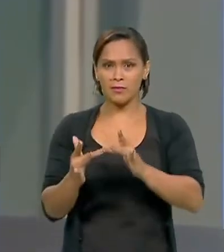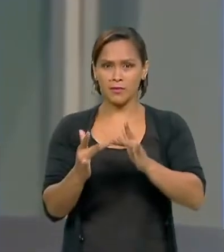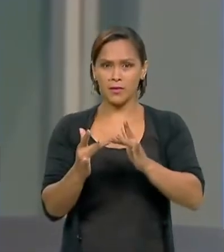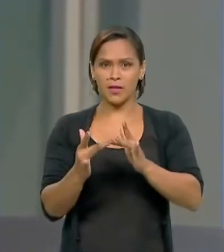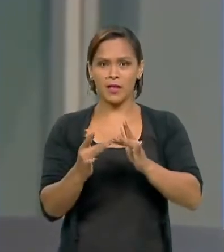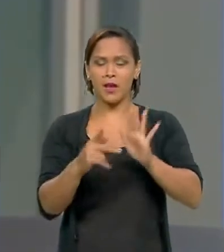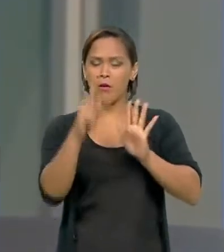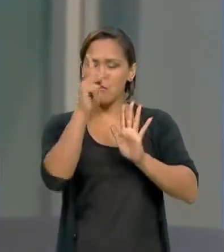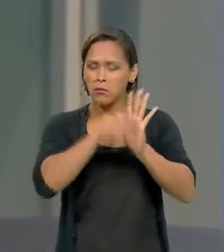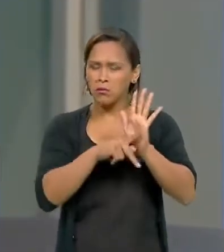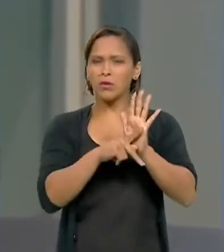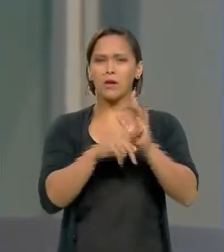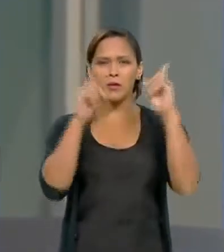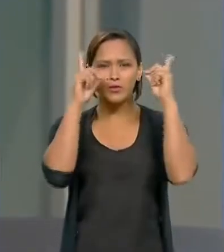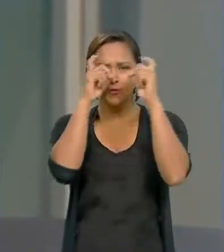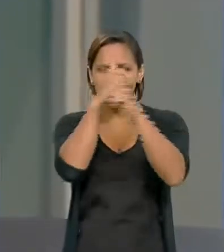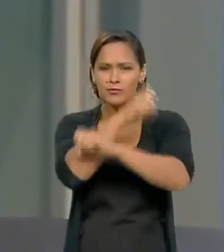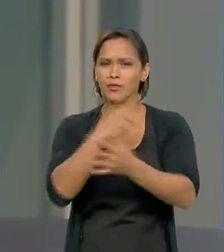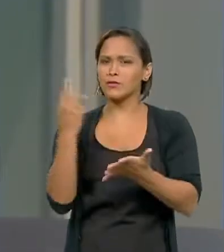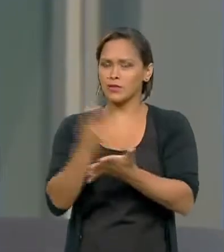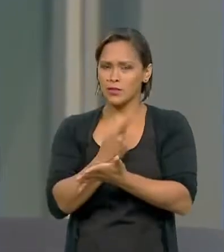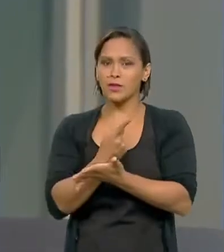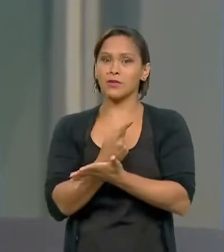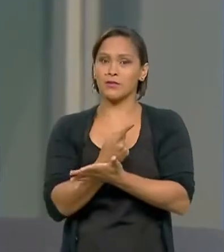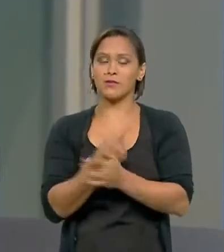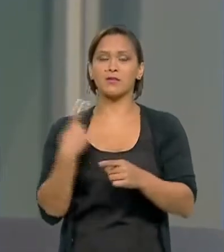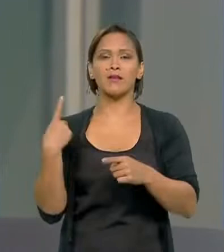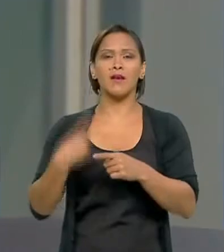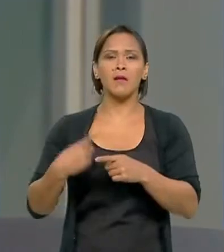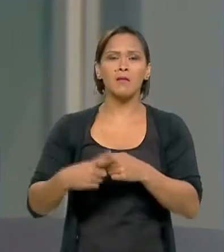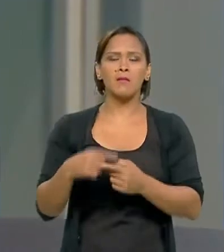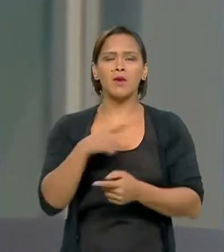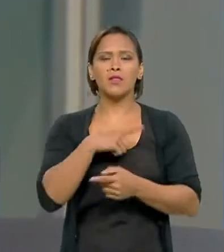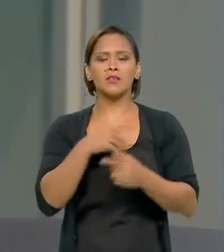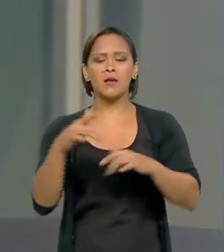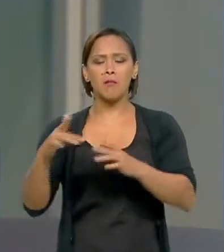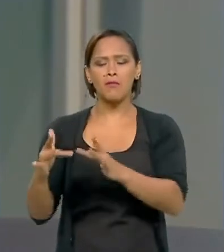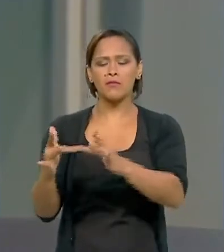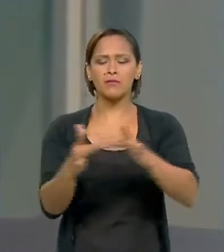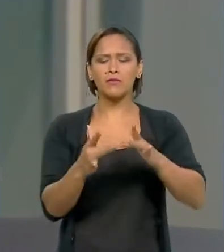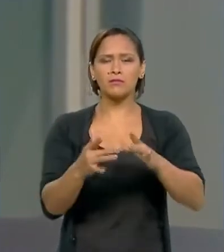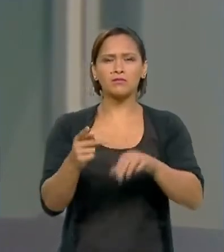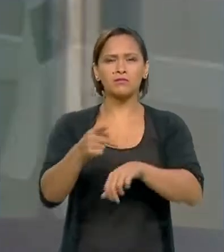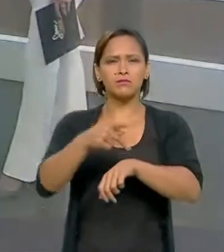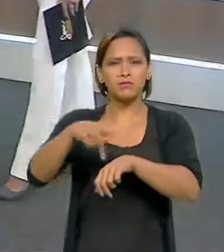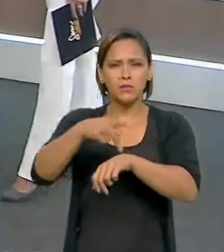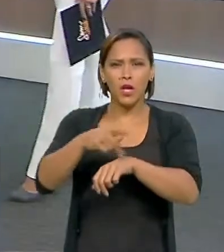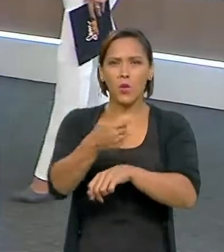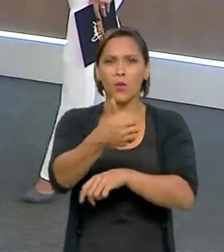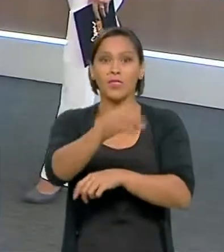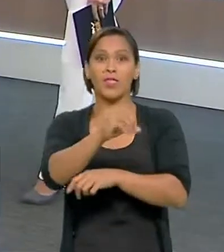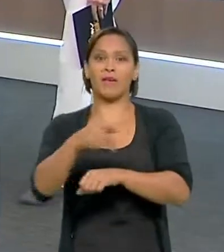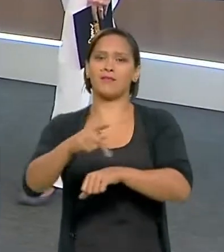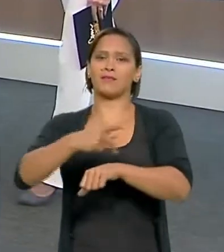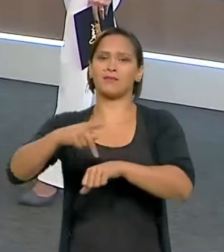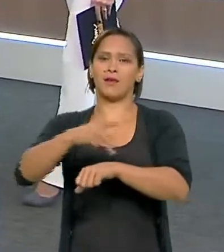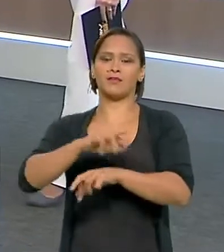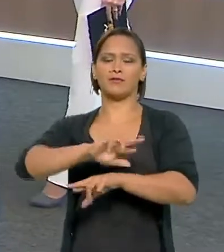difícil de rodar, né? Porque nós temos fronteira com dez países